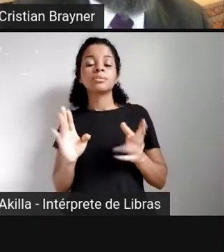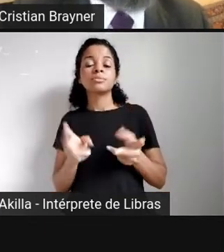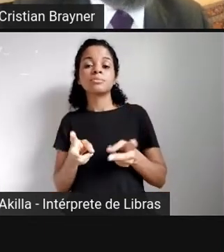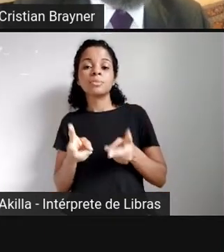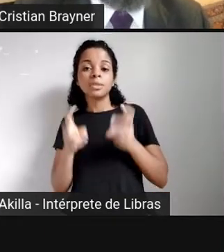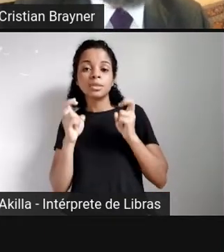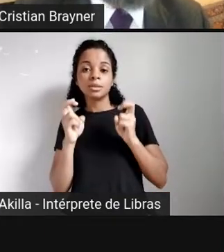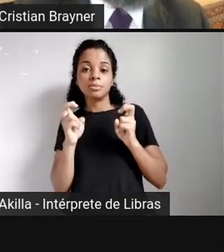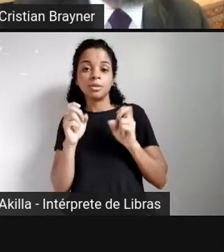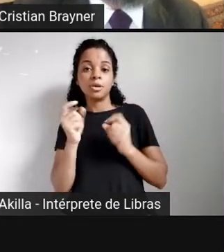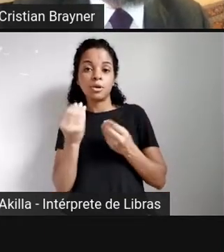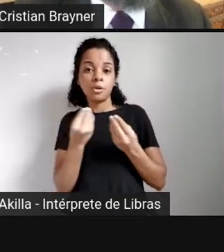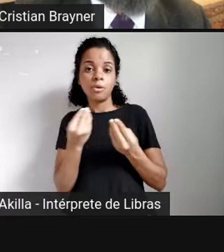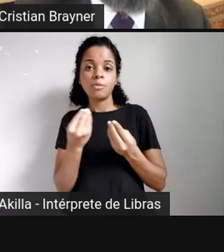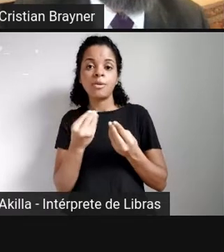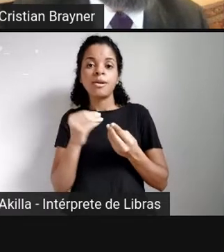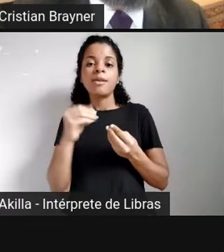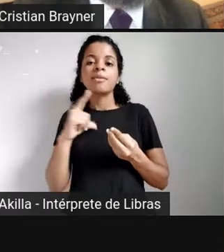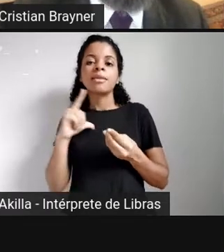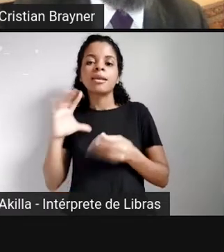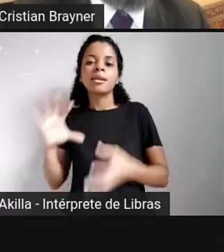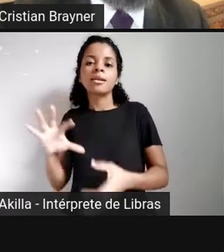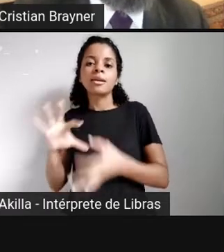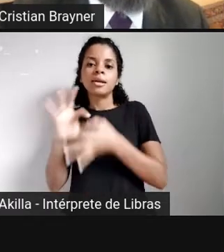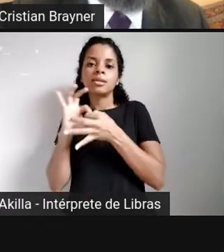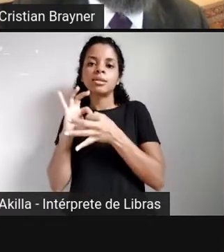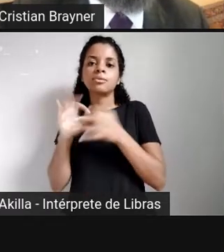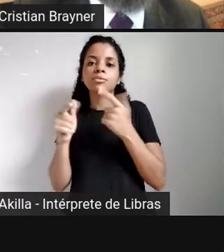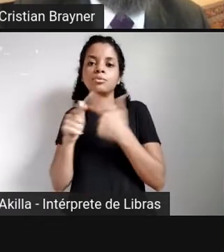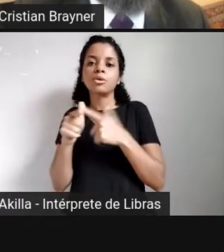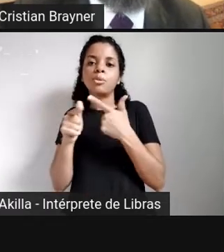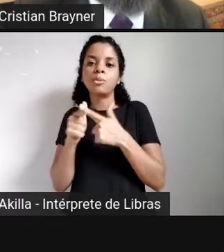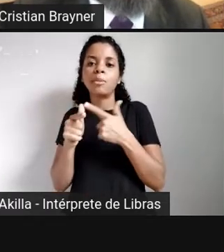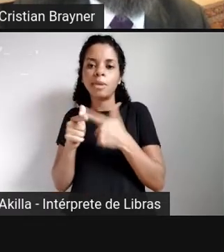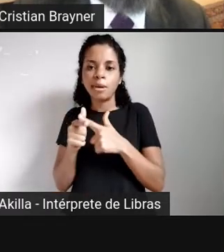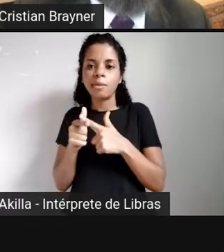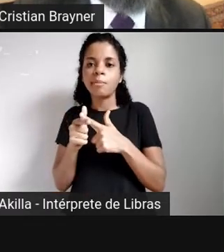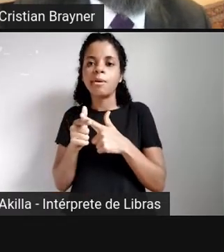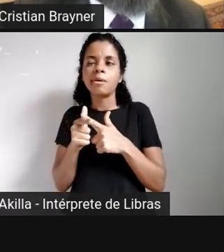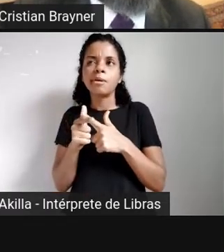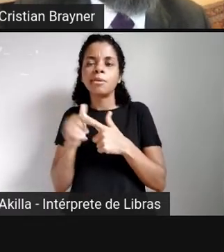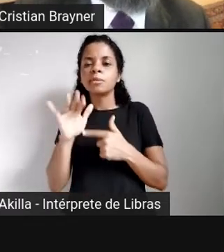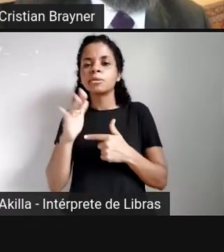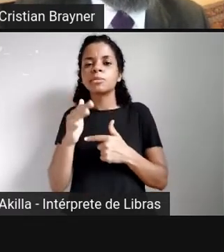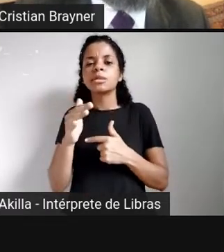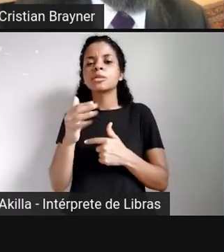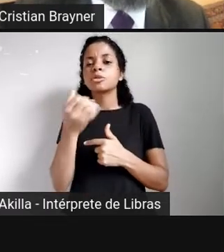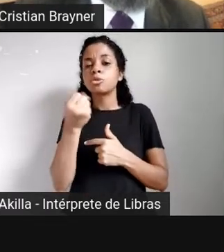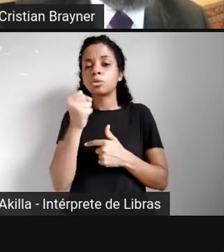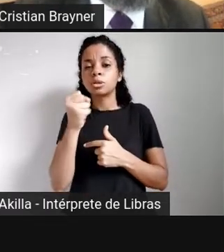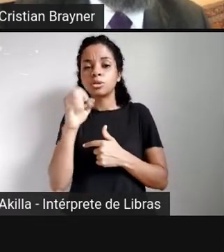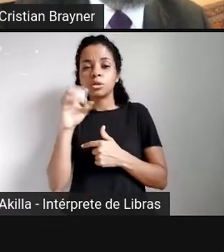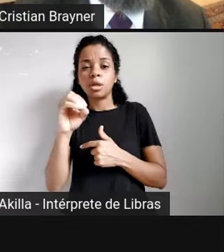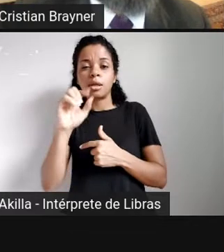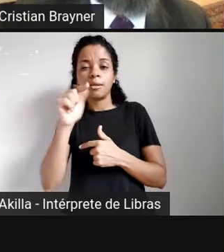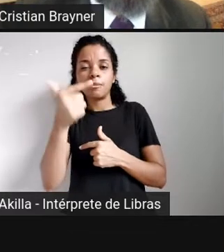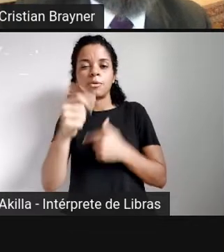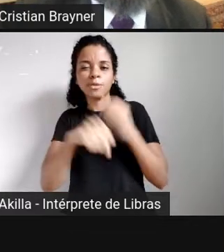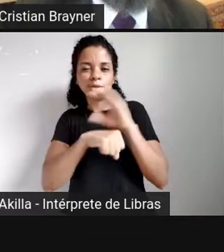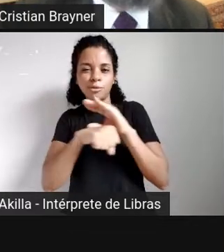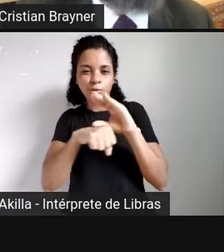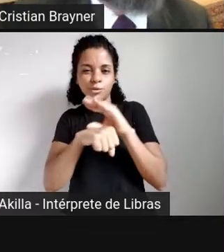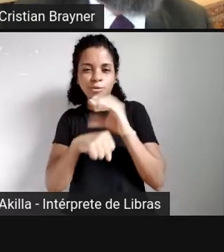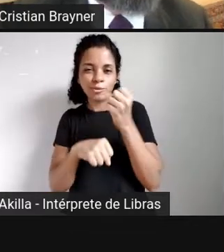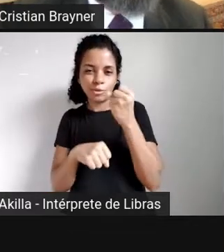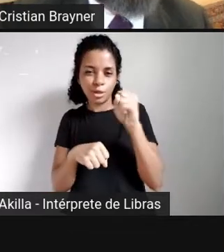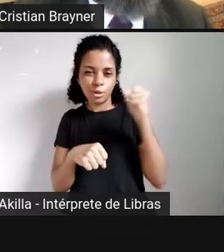associado a uma crise generada ali no final dos anos 80, pós-constituição de 88, com esse desejo